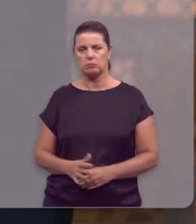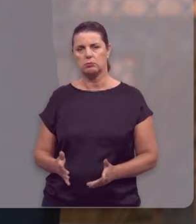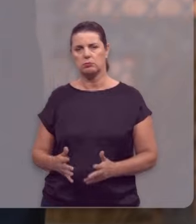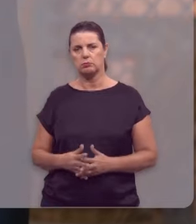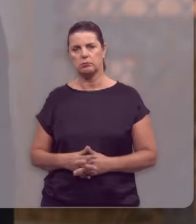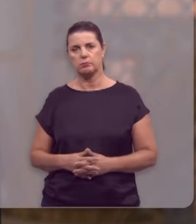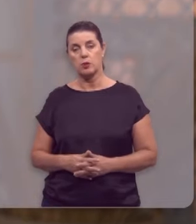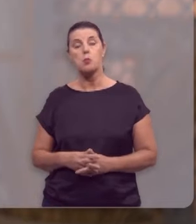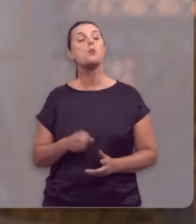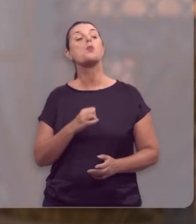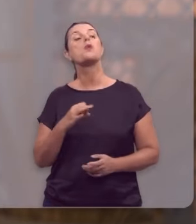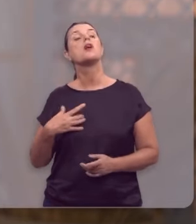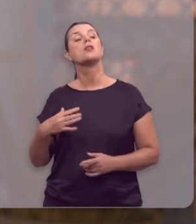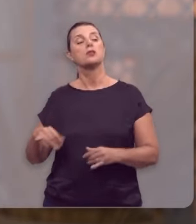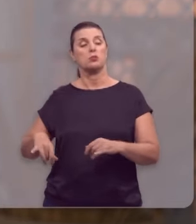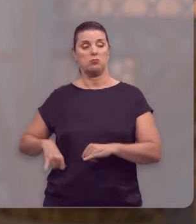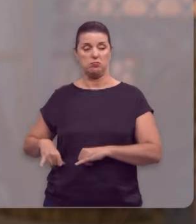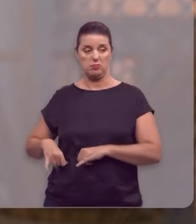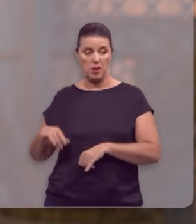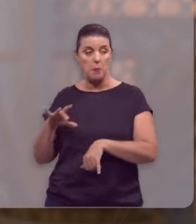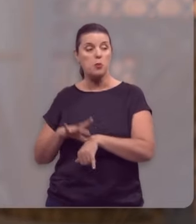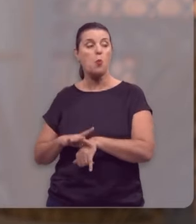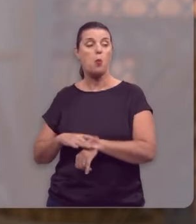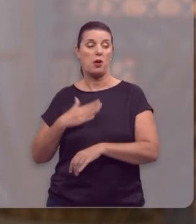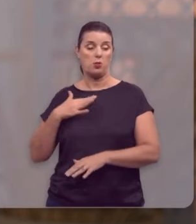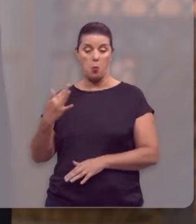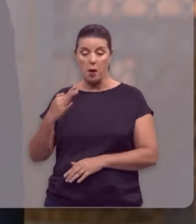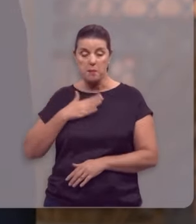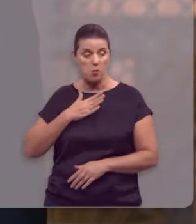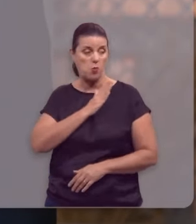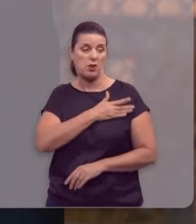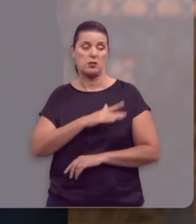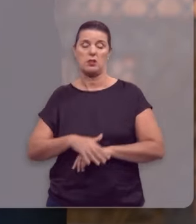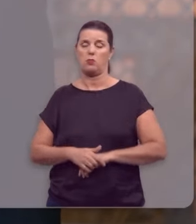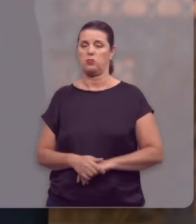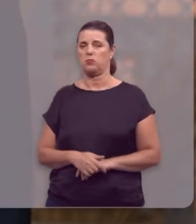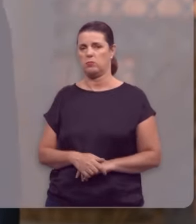O quanto isso doeu em mim. Ou ainda está doendo.